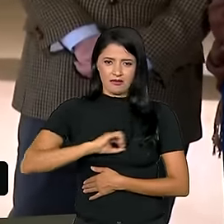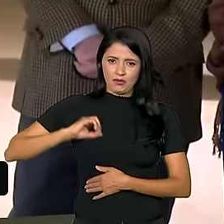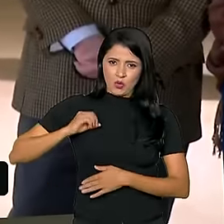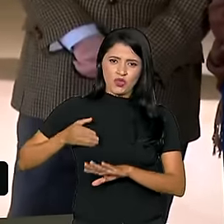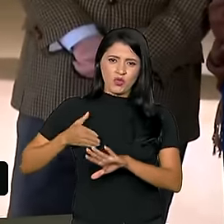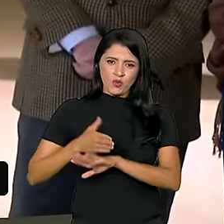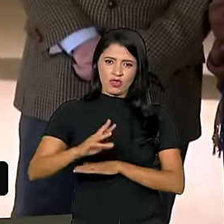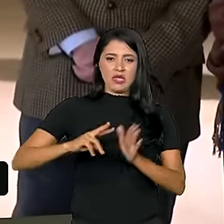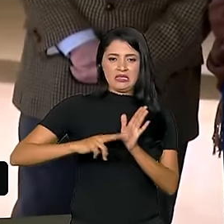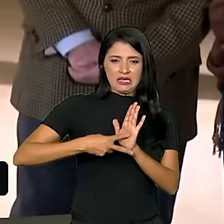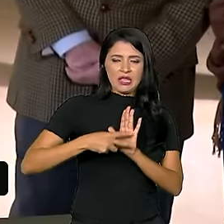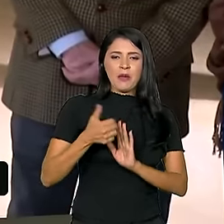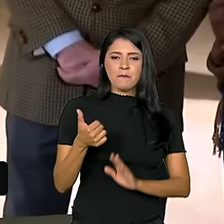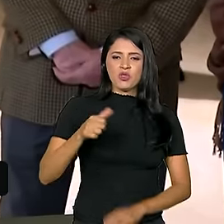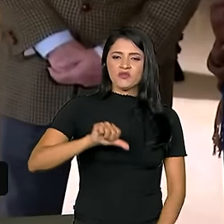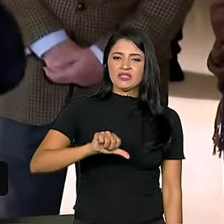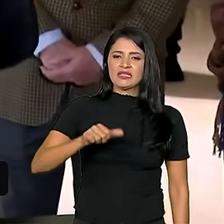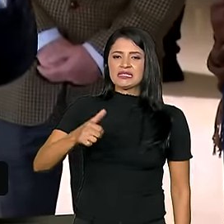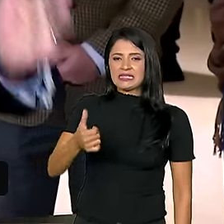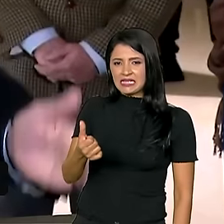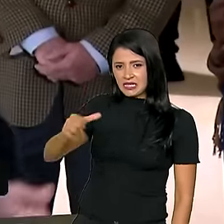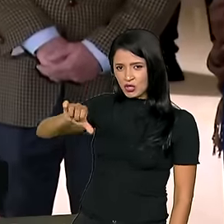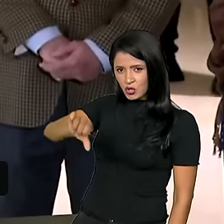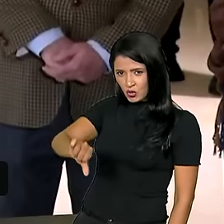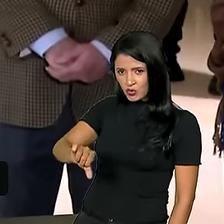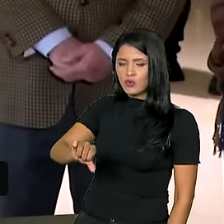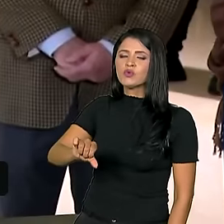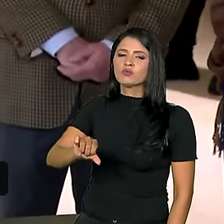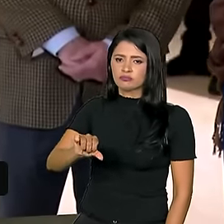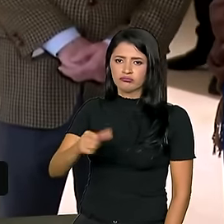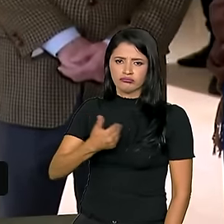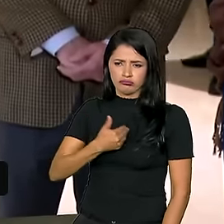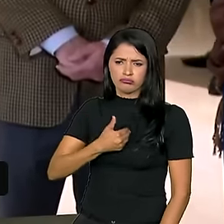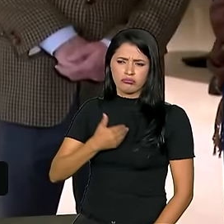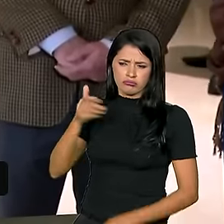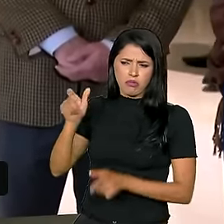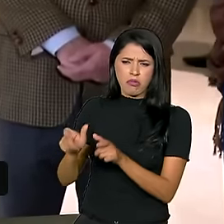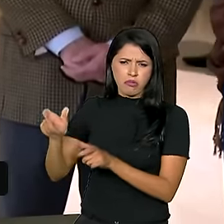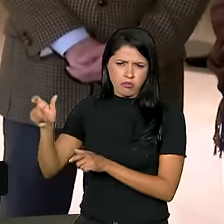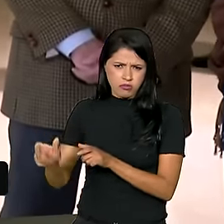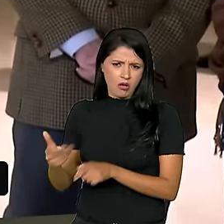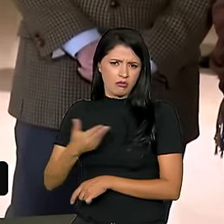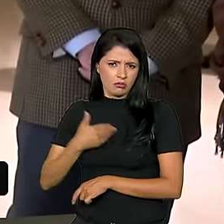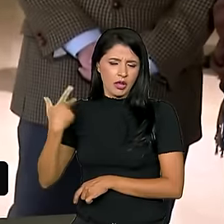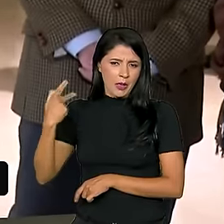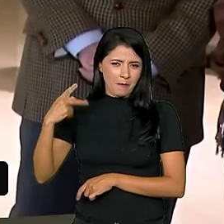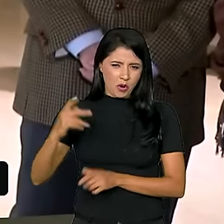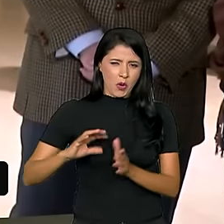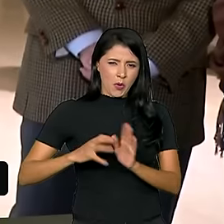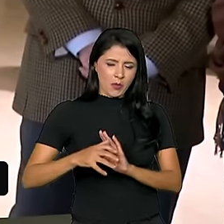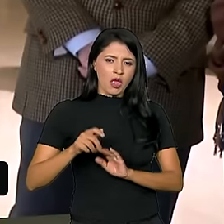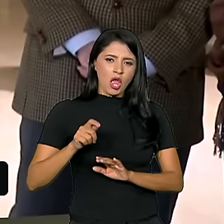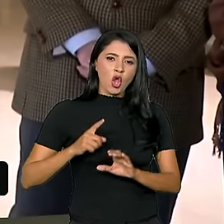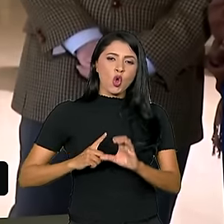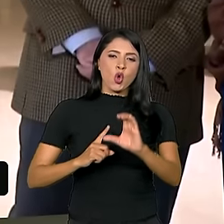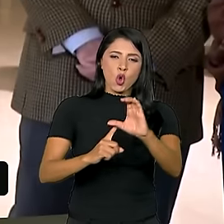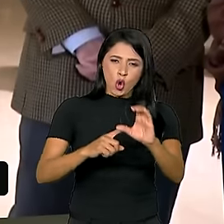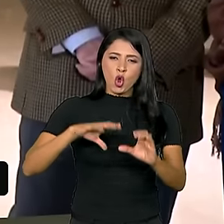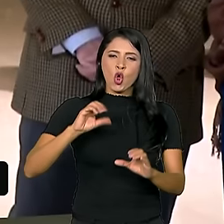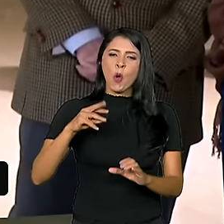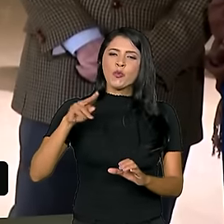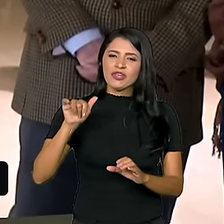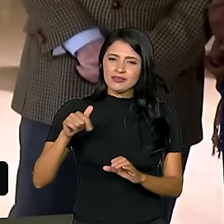1969, os meus companheiros que pertenciam ao Partido Comunista Brasileiro